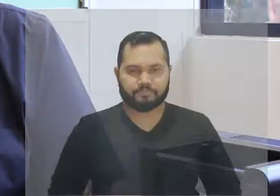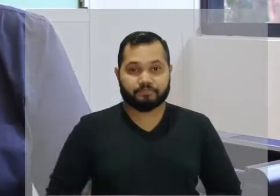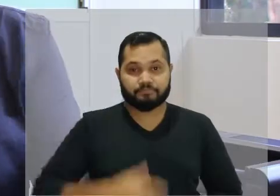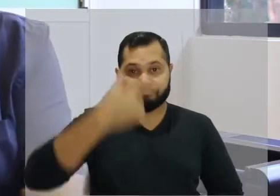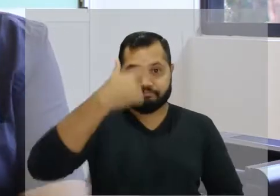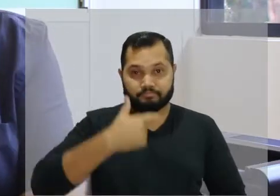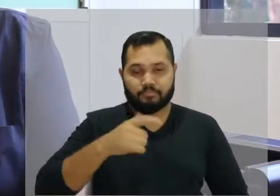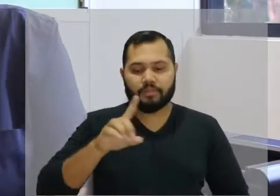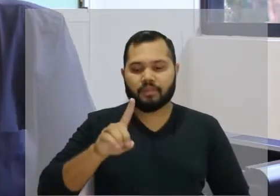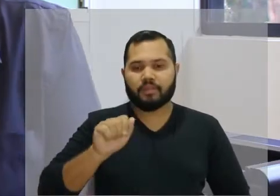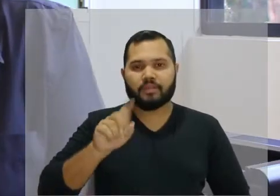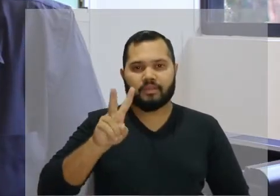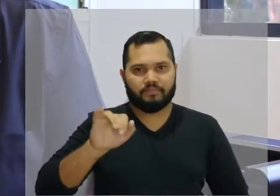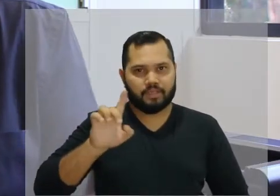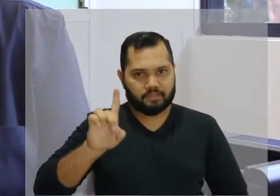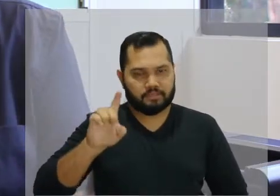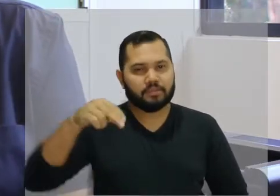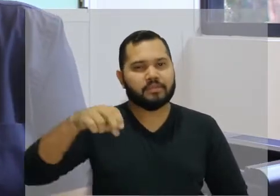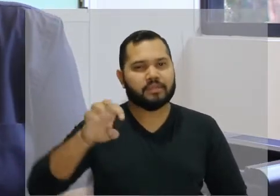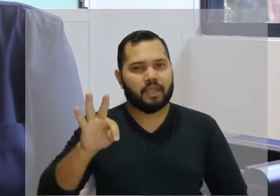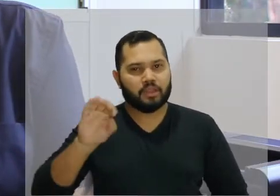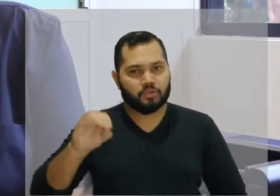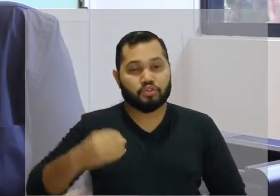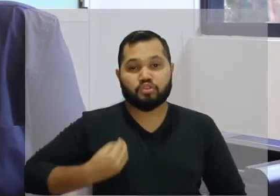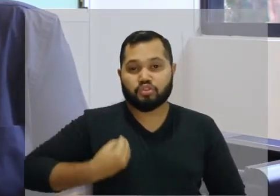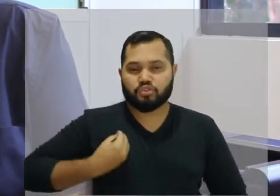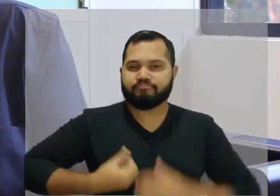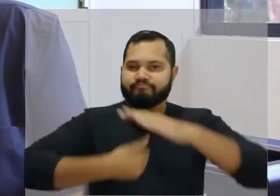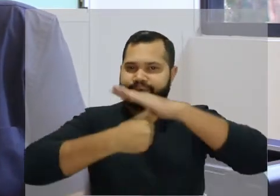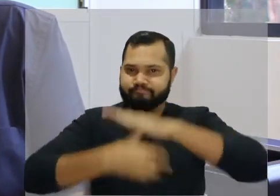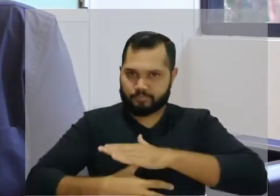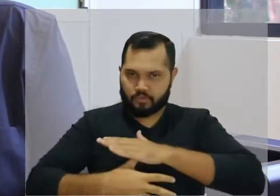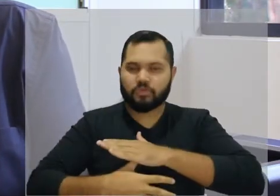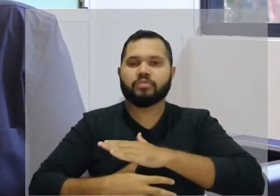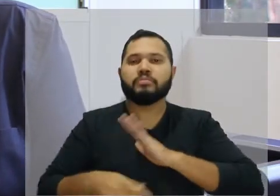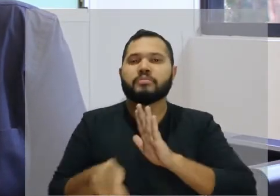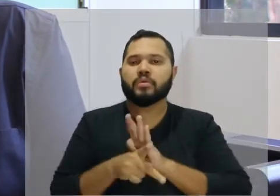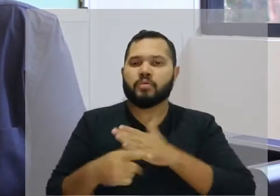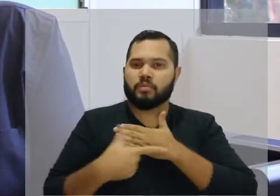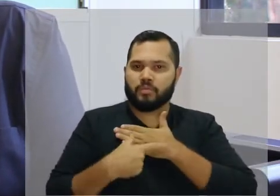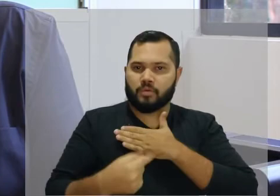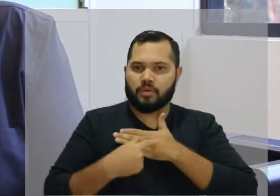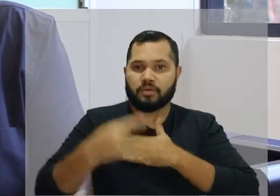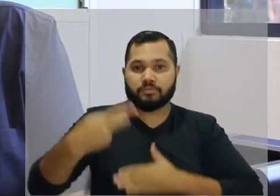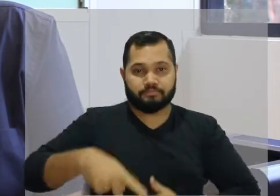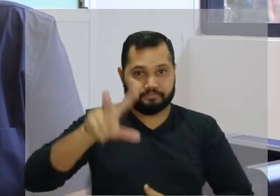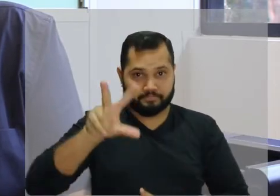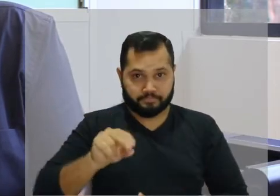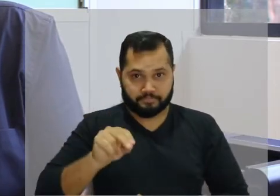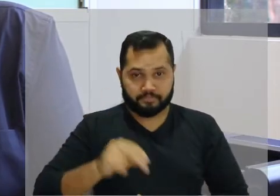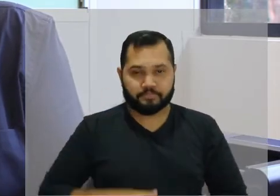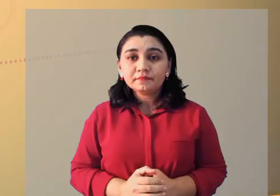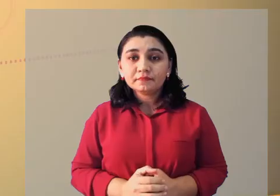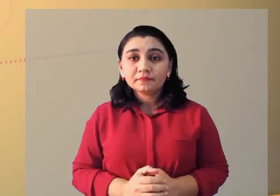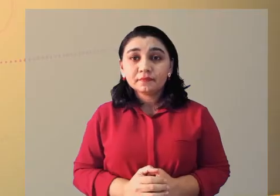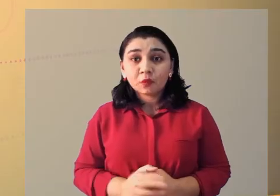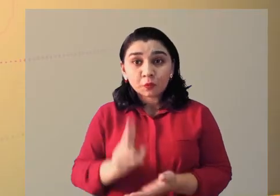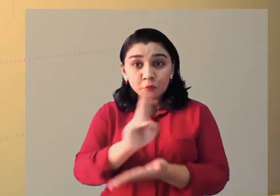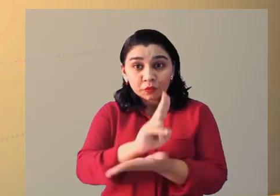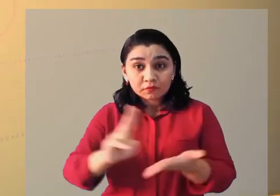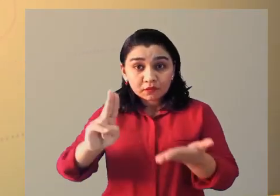Sou o Davi Lopes Neto, estou como proreitor de ensino de graduação da Universidade Federal do Amazonas.